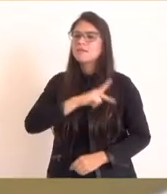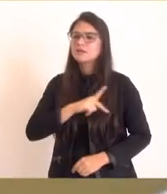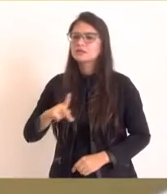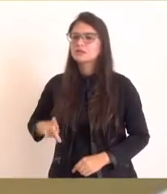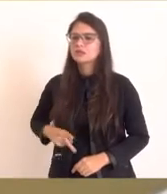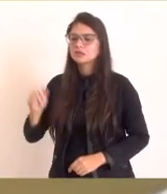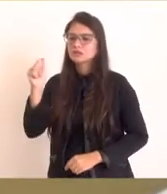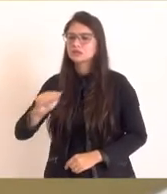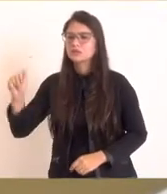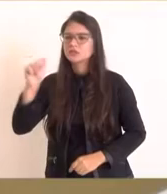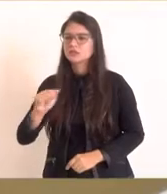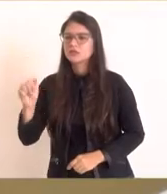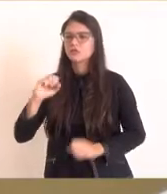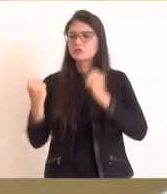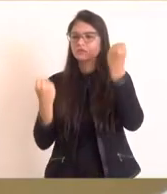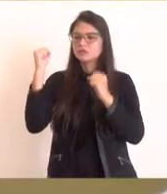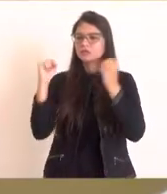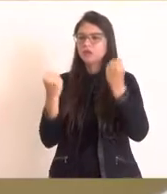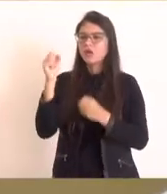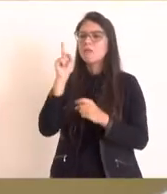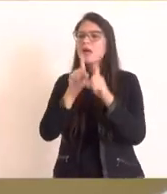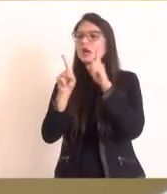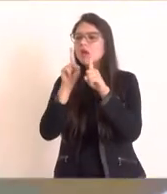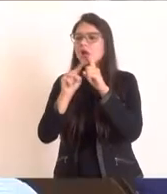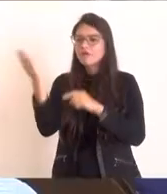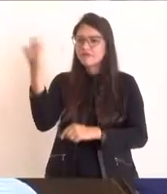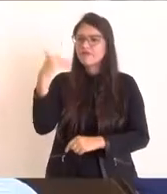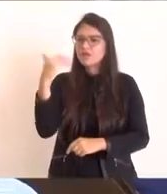Maricá, Delfim Antônio Paz Moreira. Por favor, Delfim.